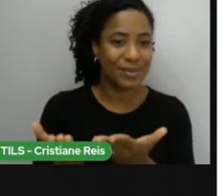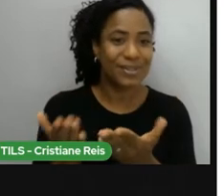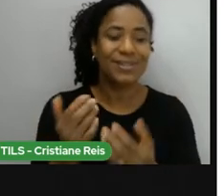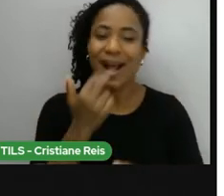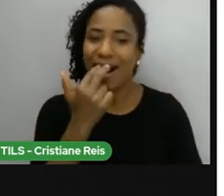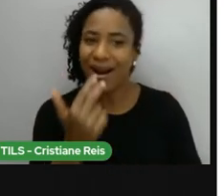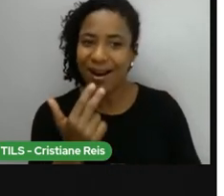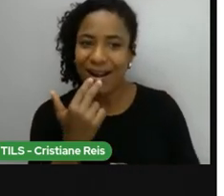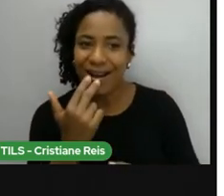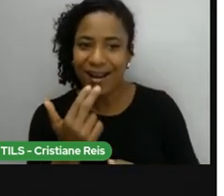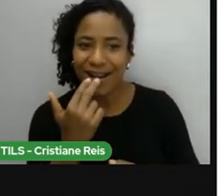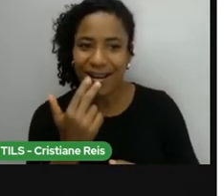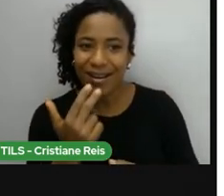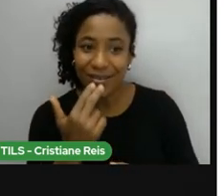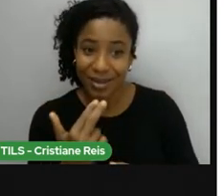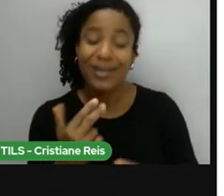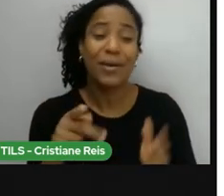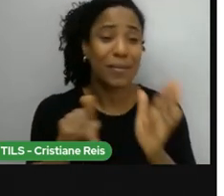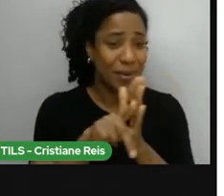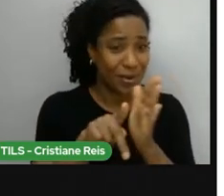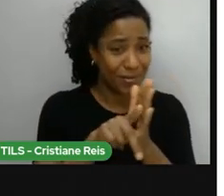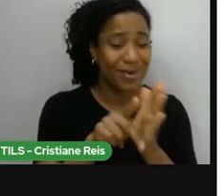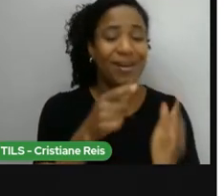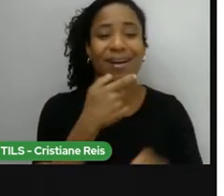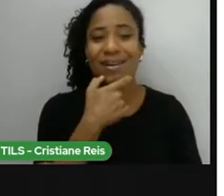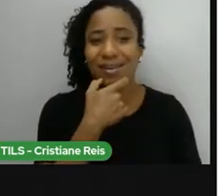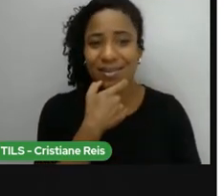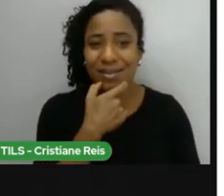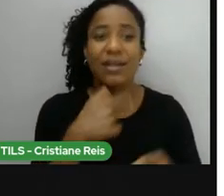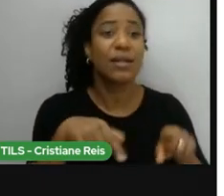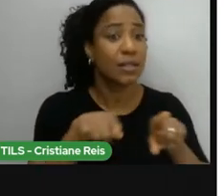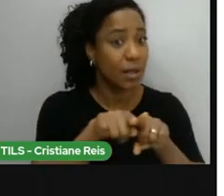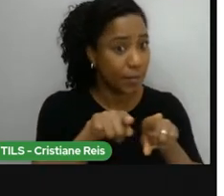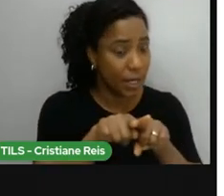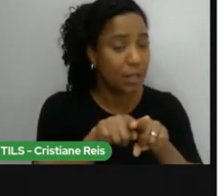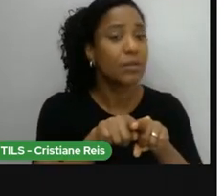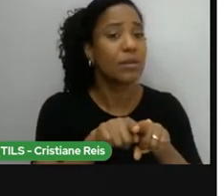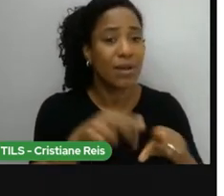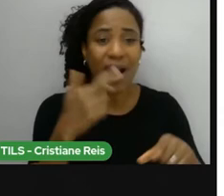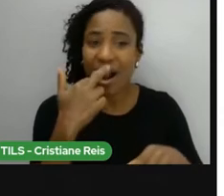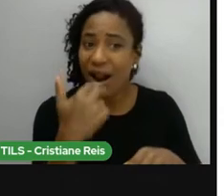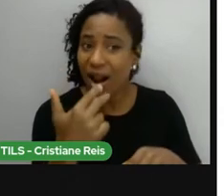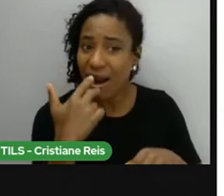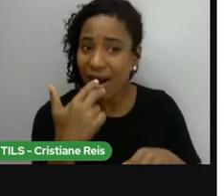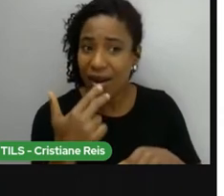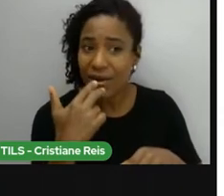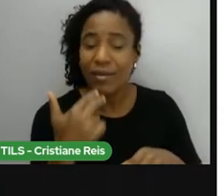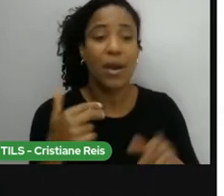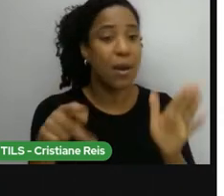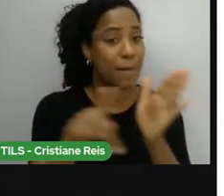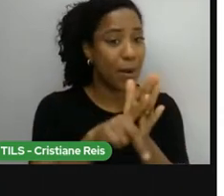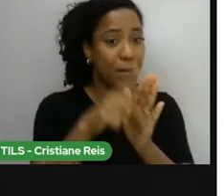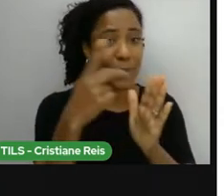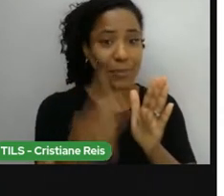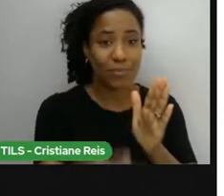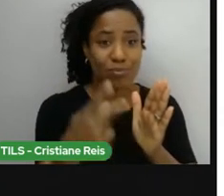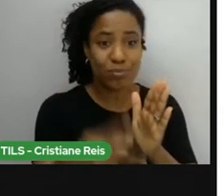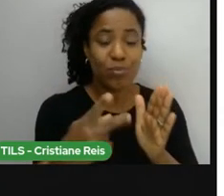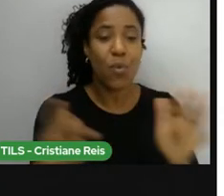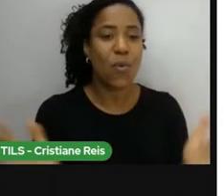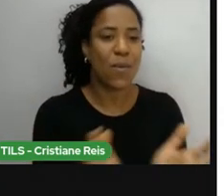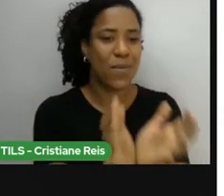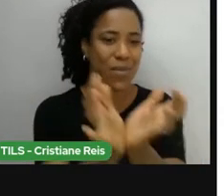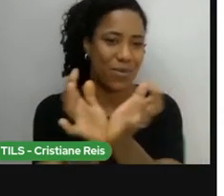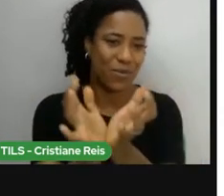sabemos Que é um país Que também Fala inglês Mas eles Possuem A língua Nativa A língua Do povo